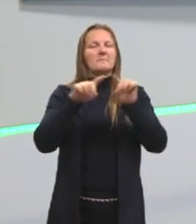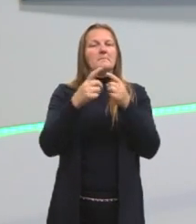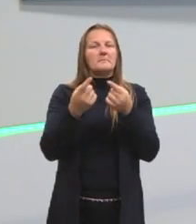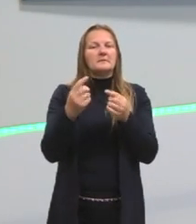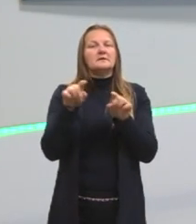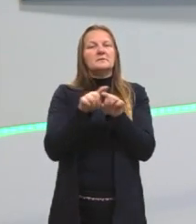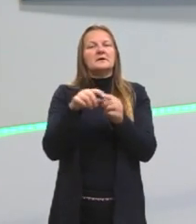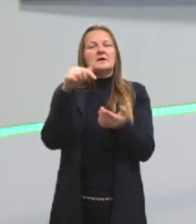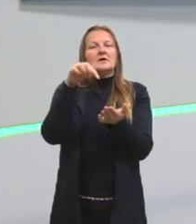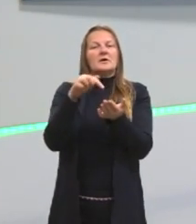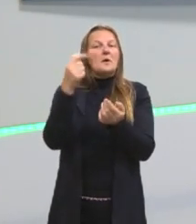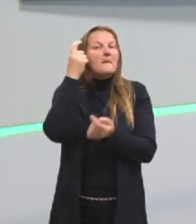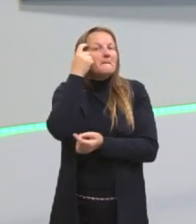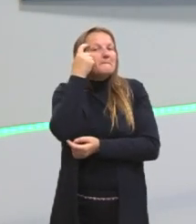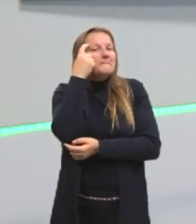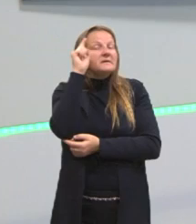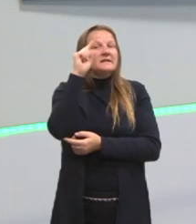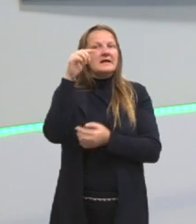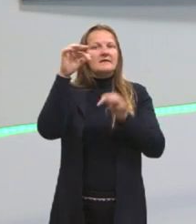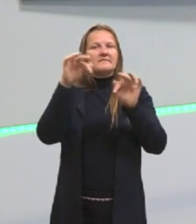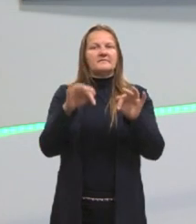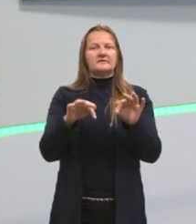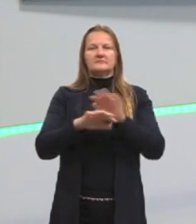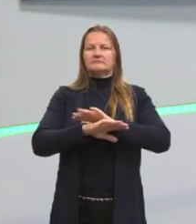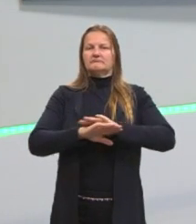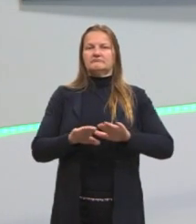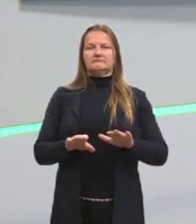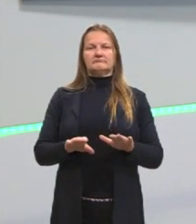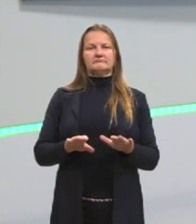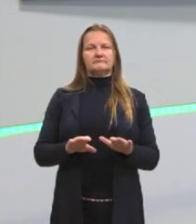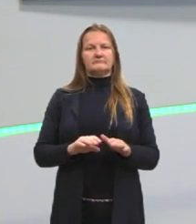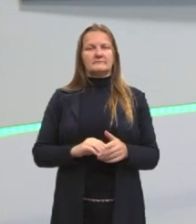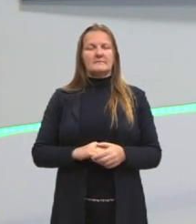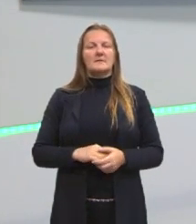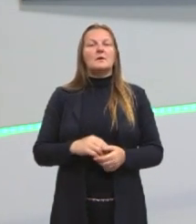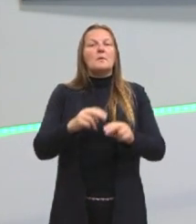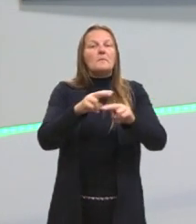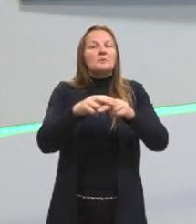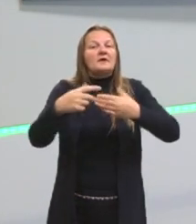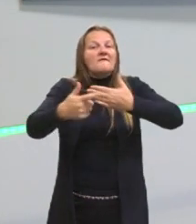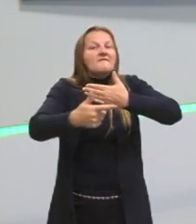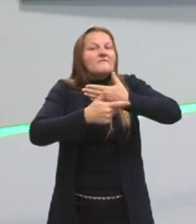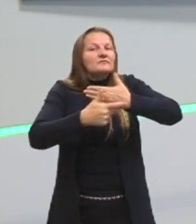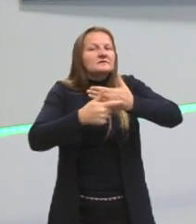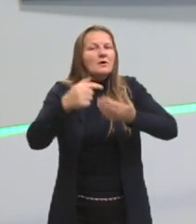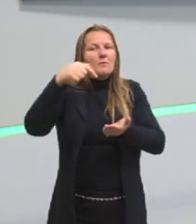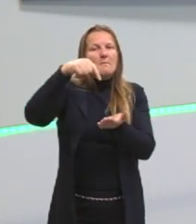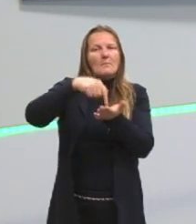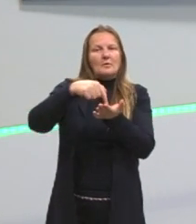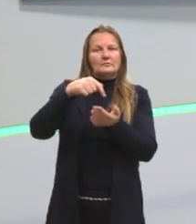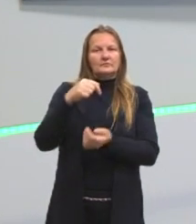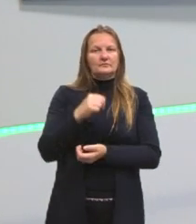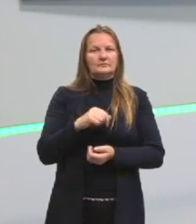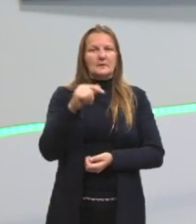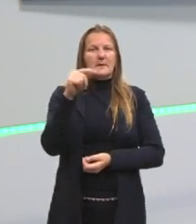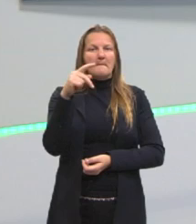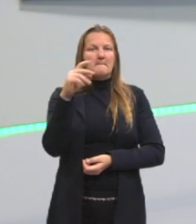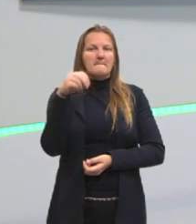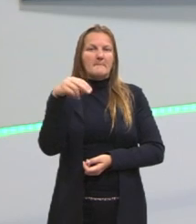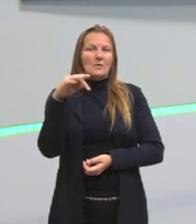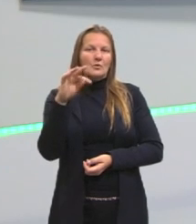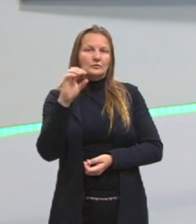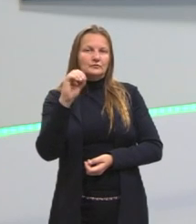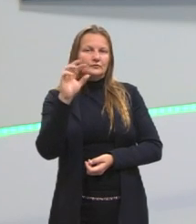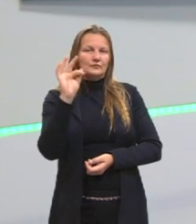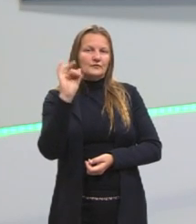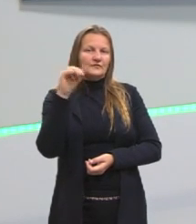finalizar o próprio parágrafo. Este é o papel do nosso primeiro ponto. Agora, uma